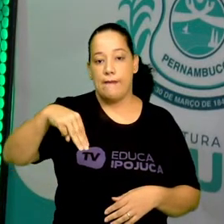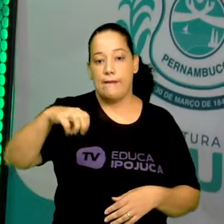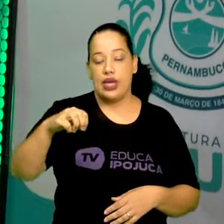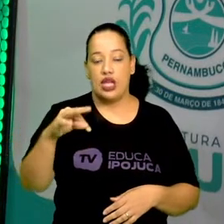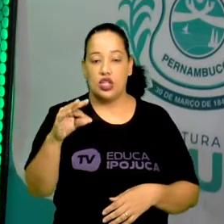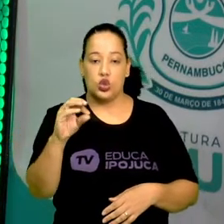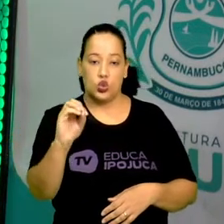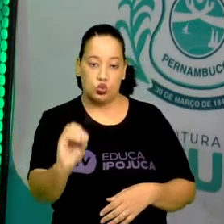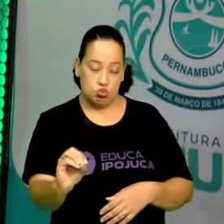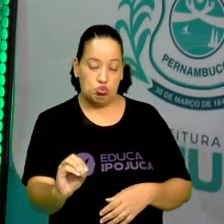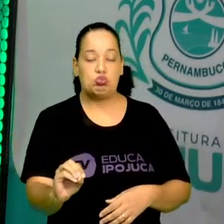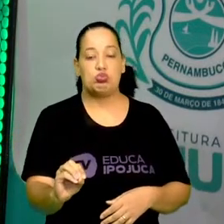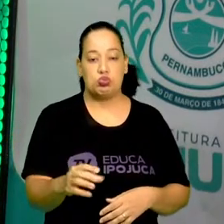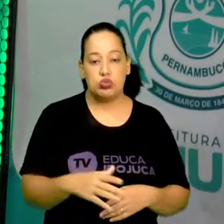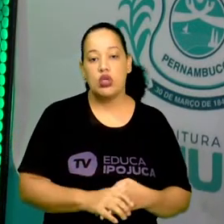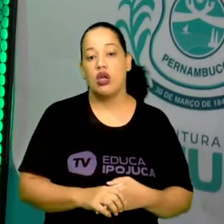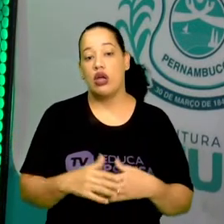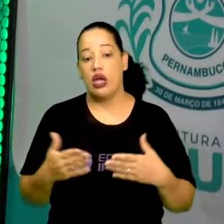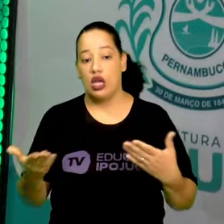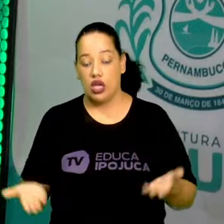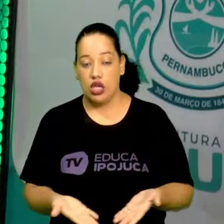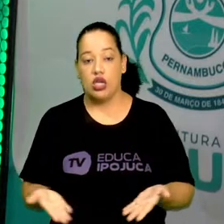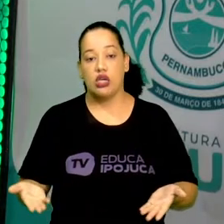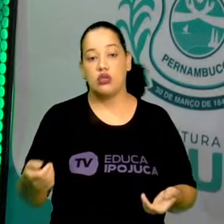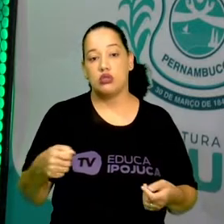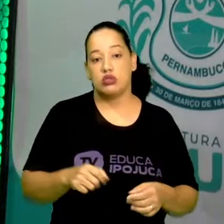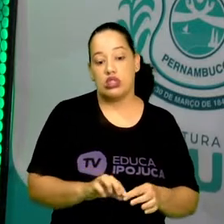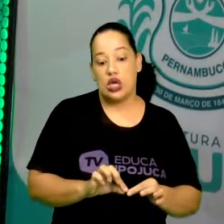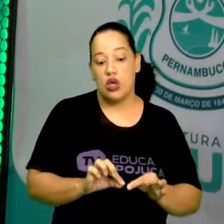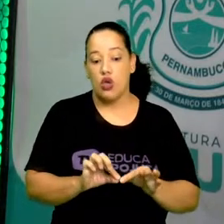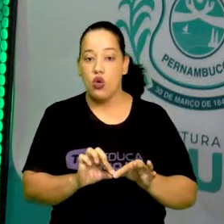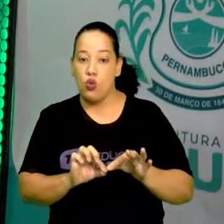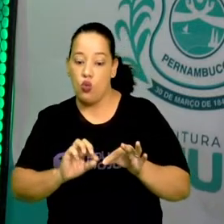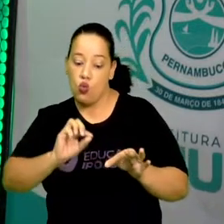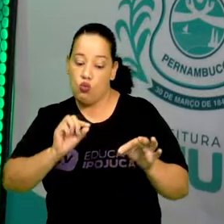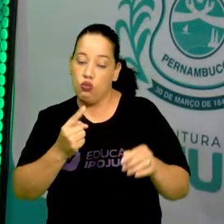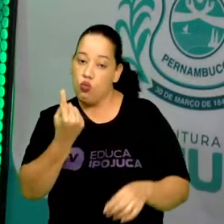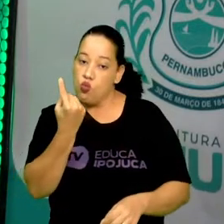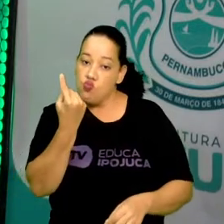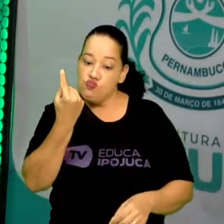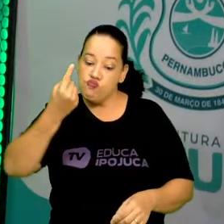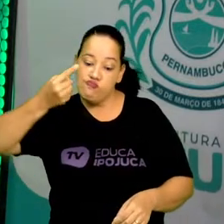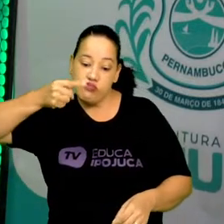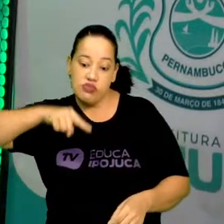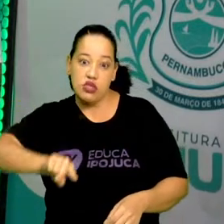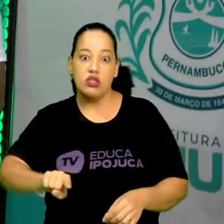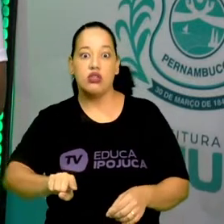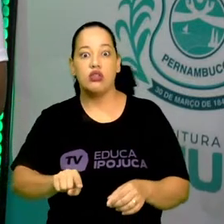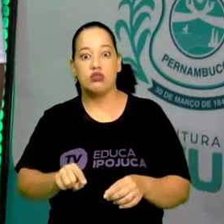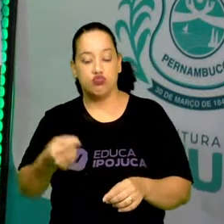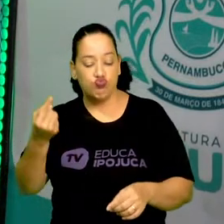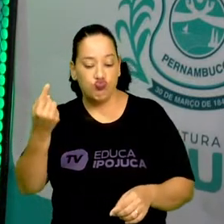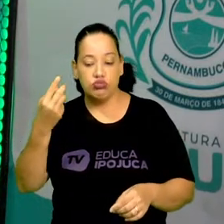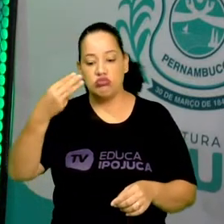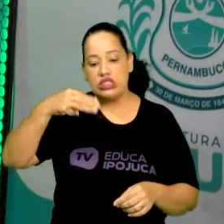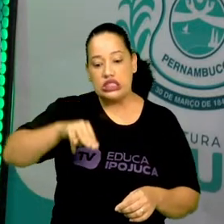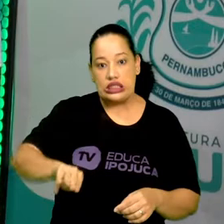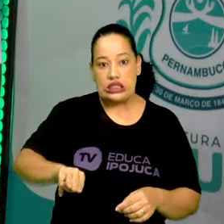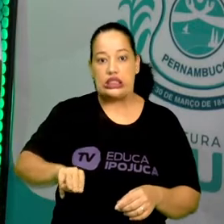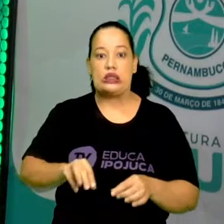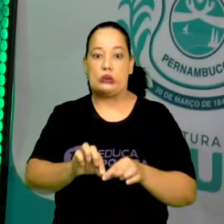10 elevado a sexta potência. Tem 1 milhão de metros. E assim vai. Temos o terametro, o